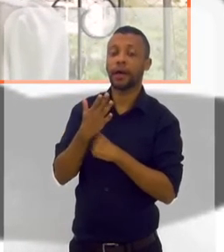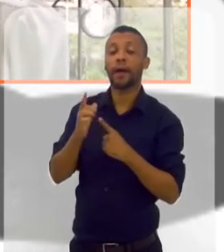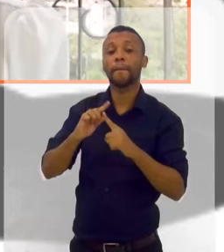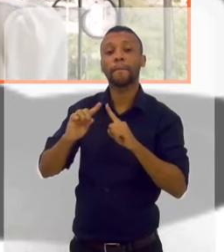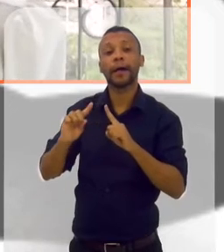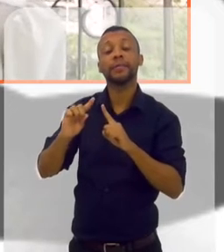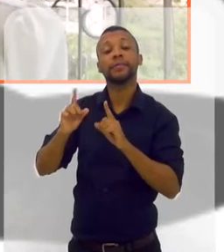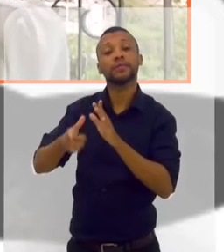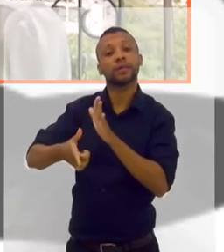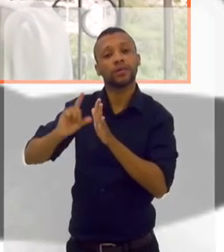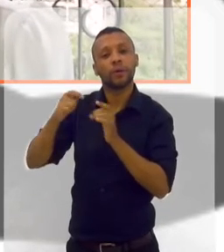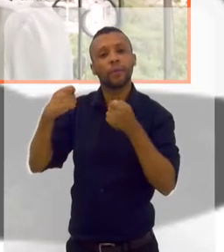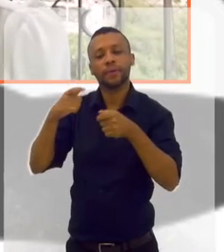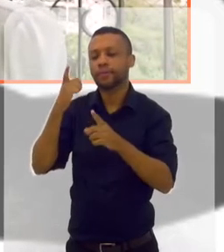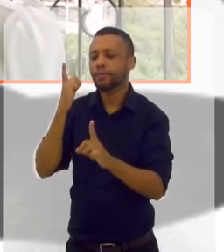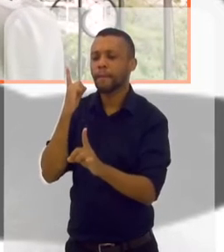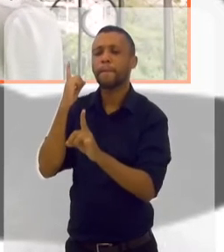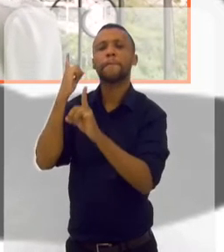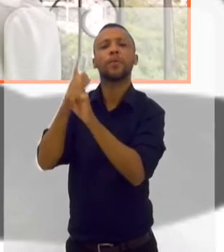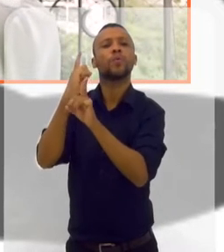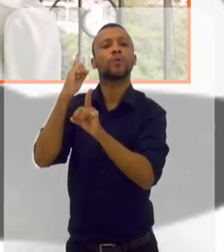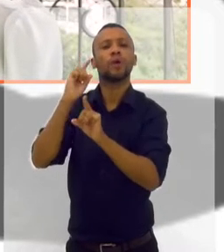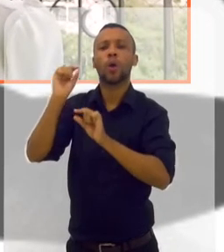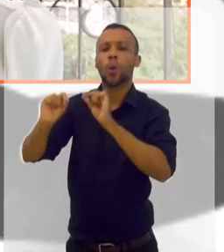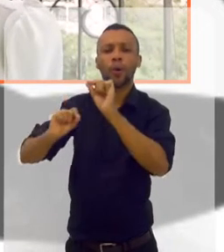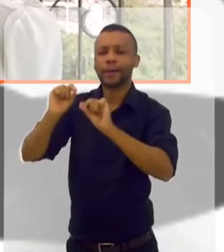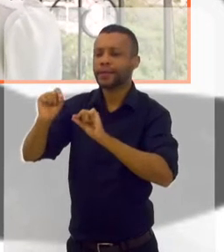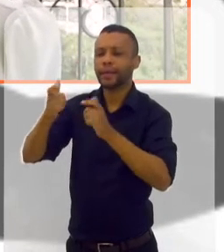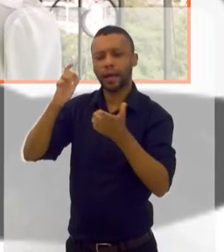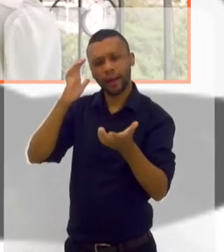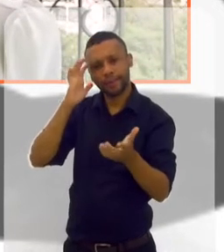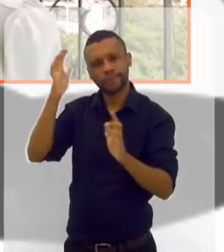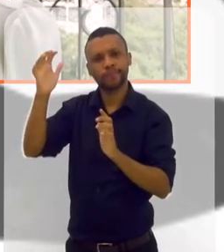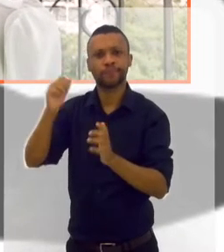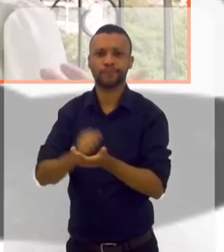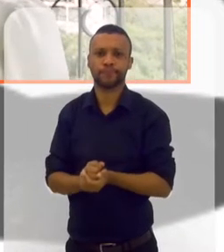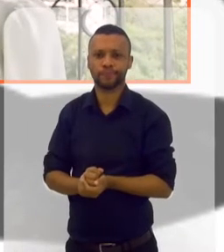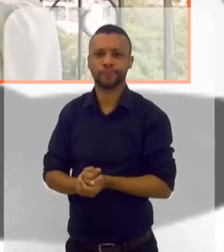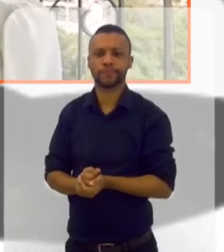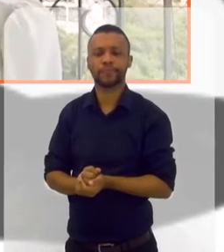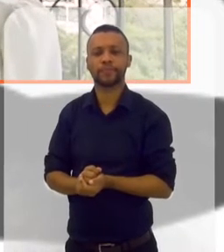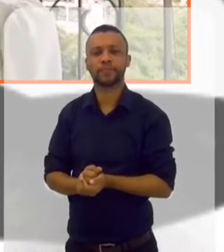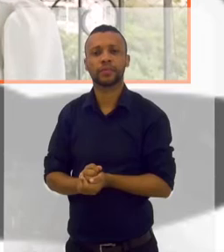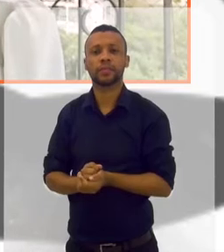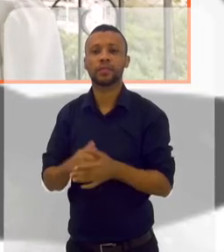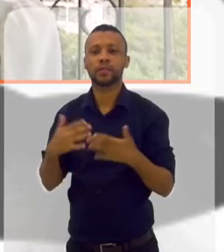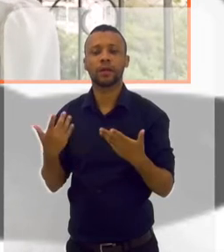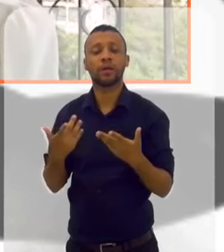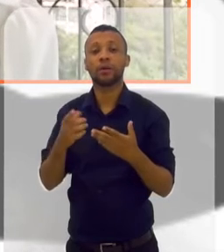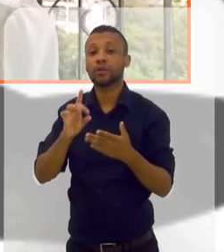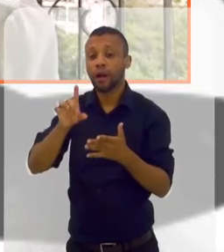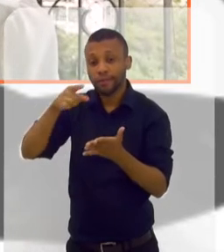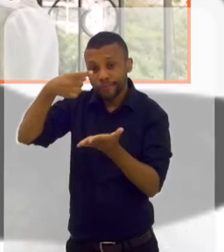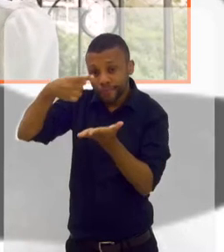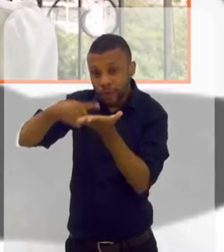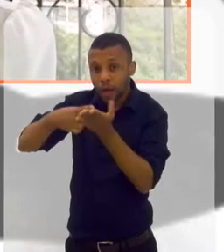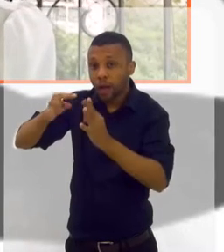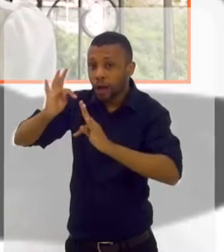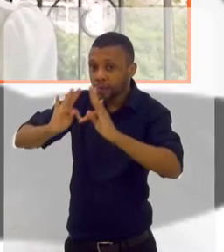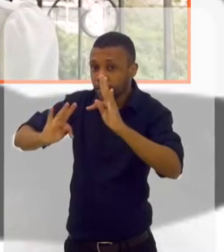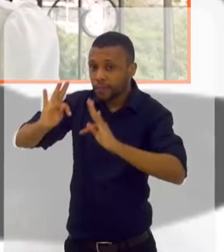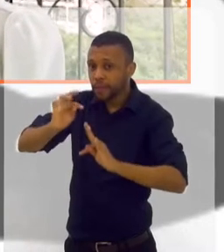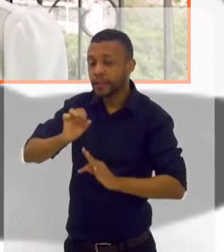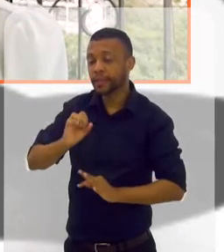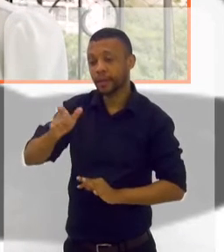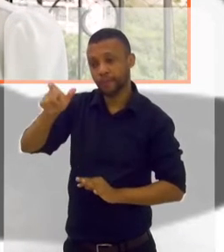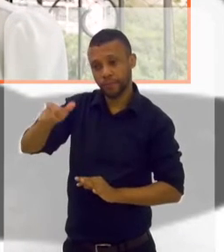Mas antes, eu preciso achar a causa. O que que tá te causando essa compulsão? Então, a pessoa já vem inflamada. Então, eu só fecho um tratamento se